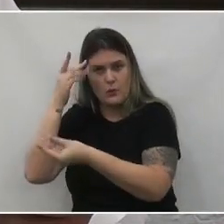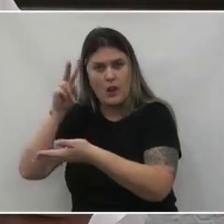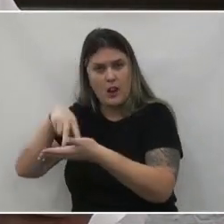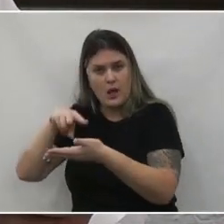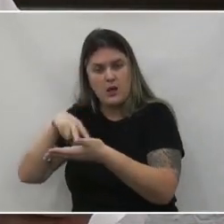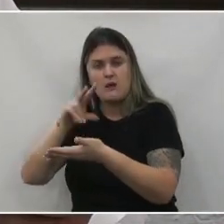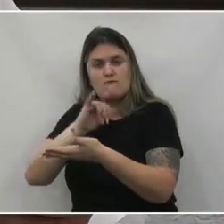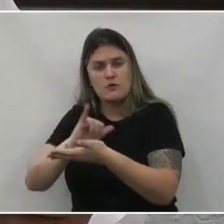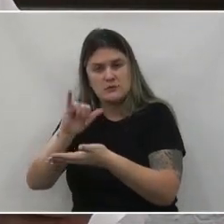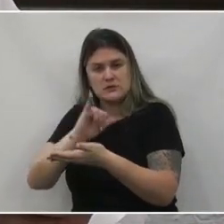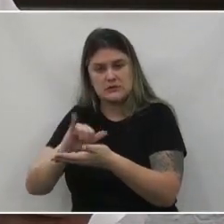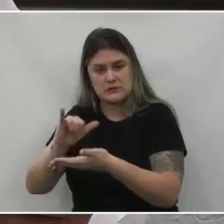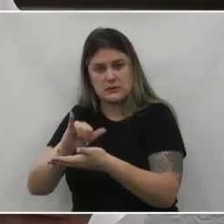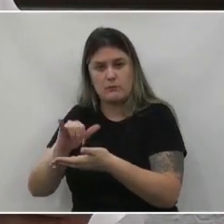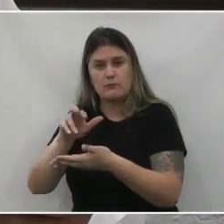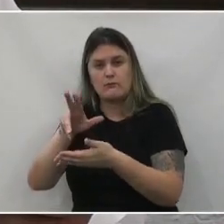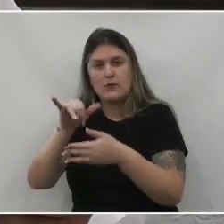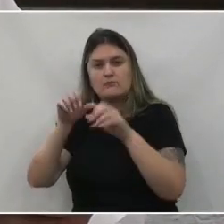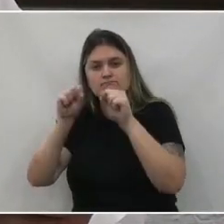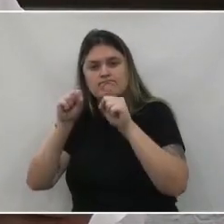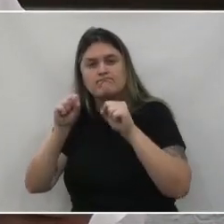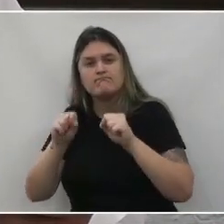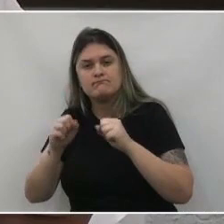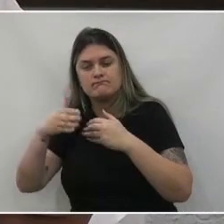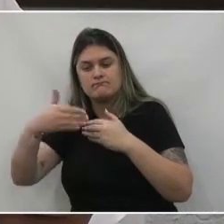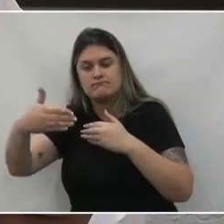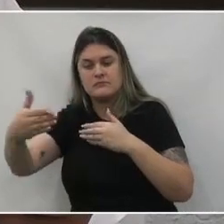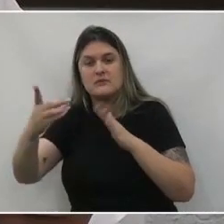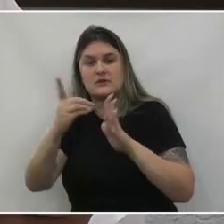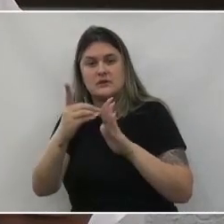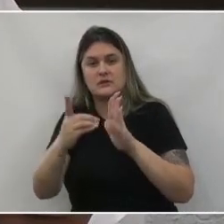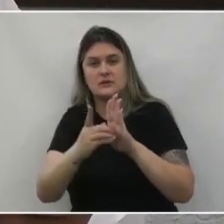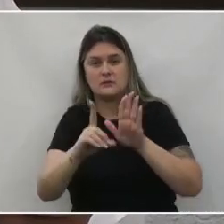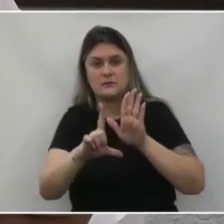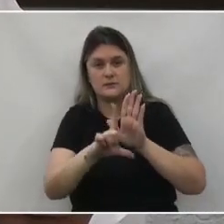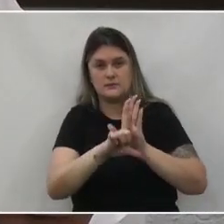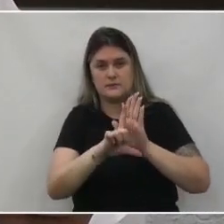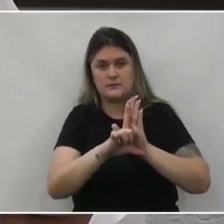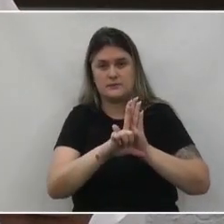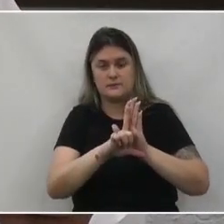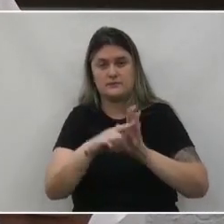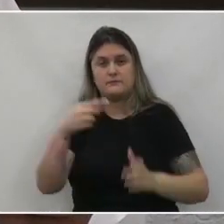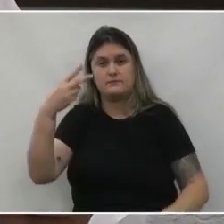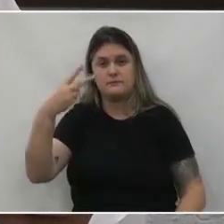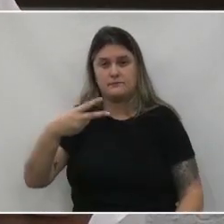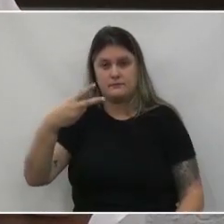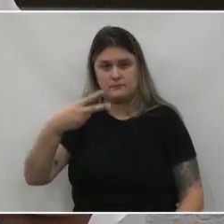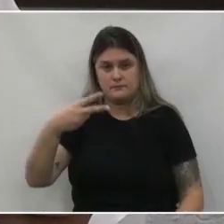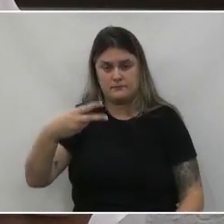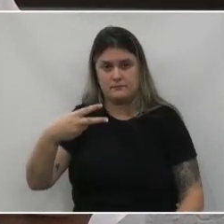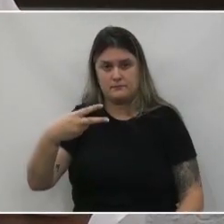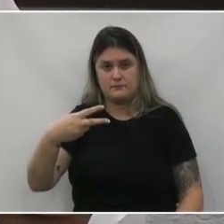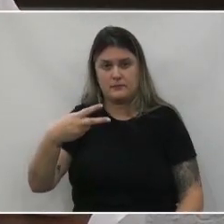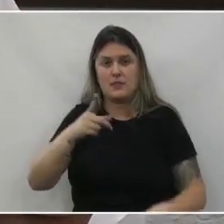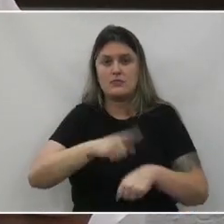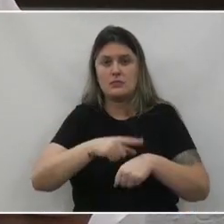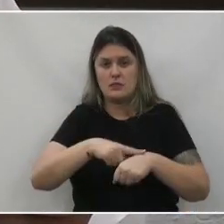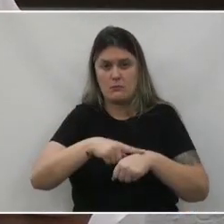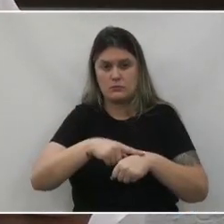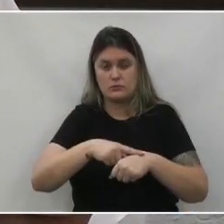o qual deverá ser acompanhado do respectivo decreto legislativo 2 da tempestividade